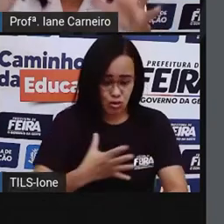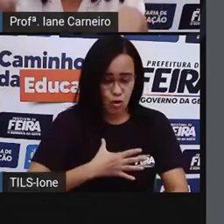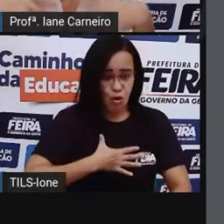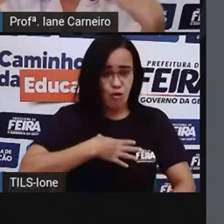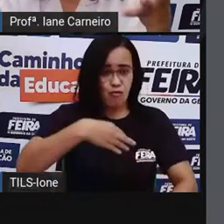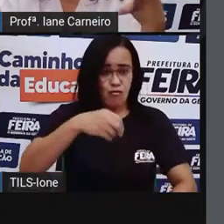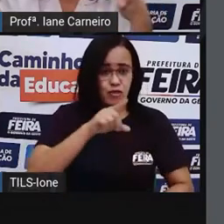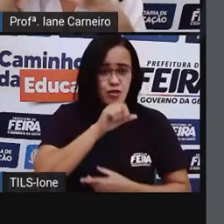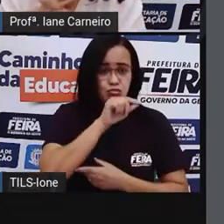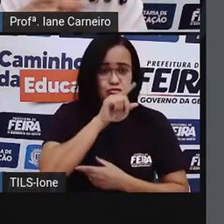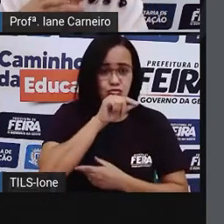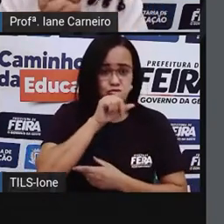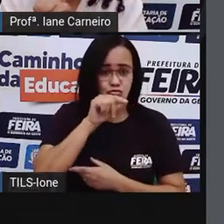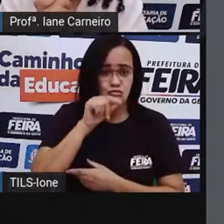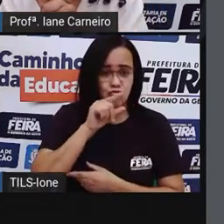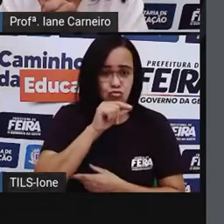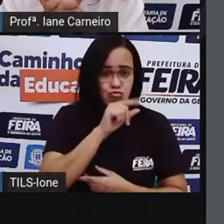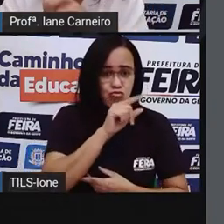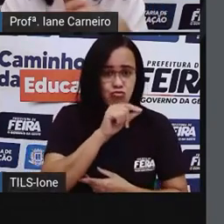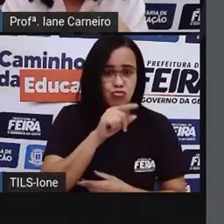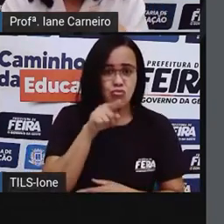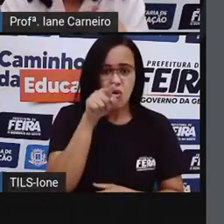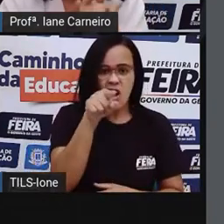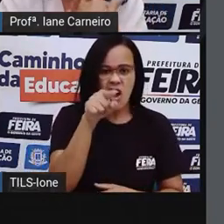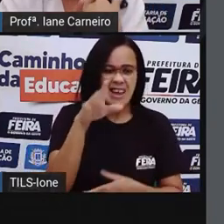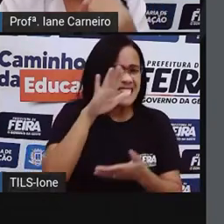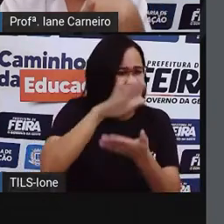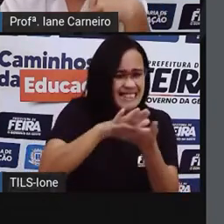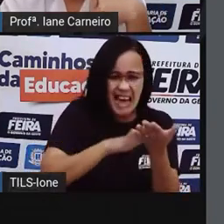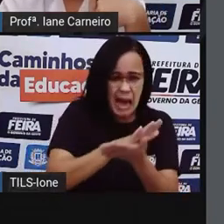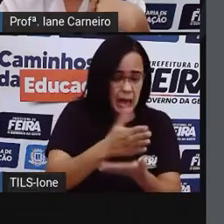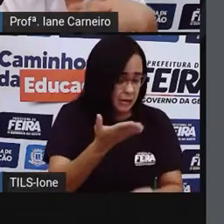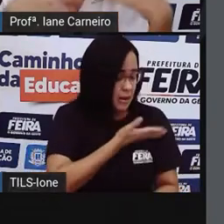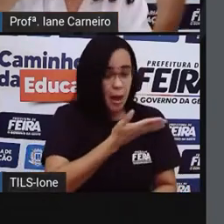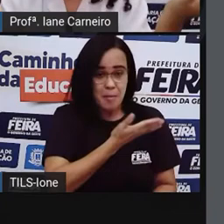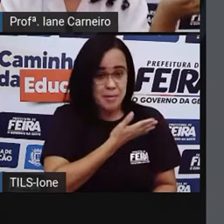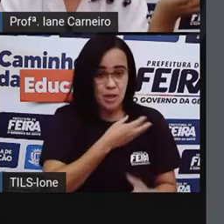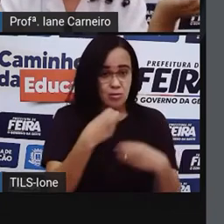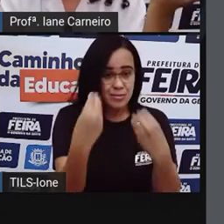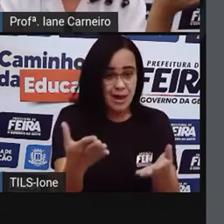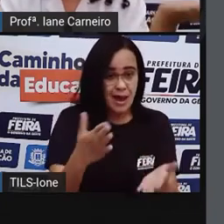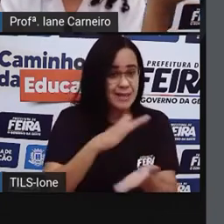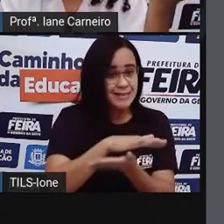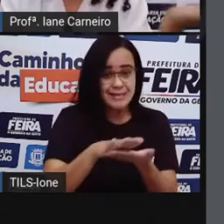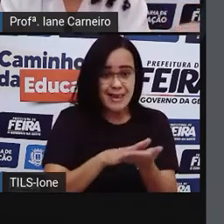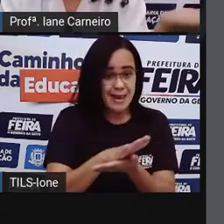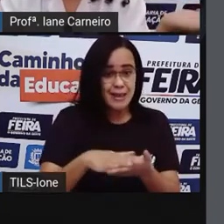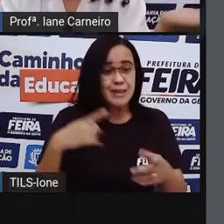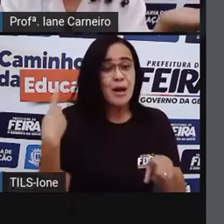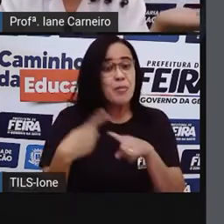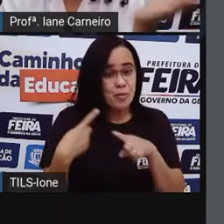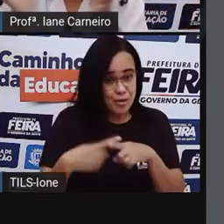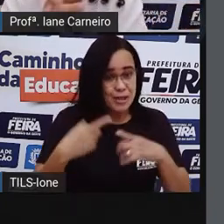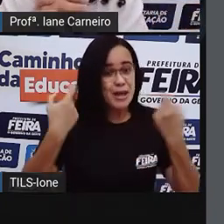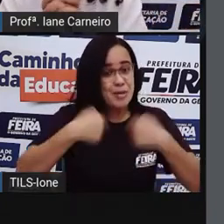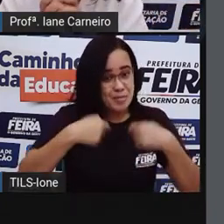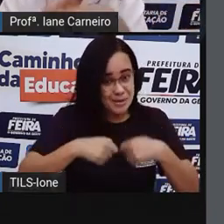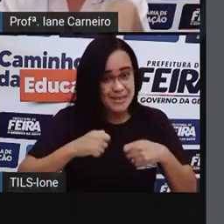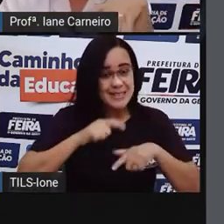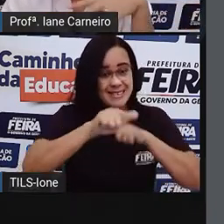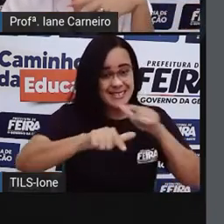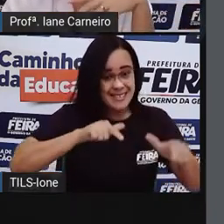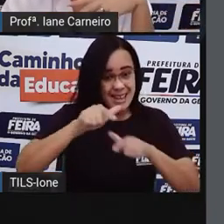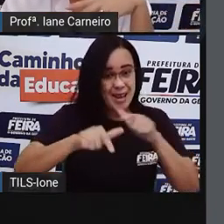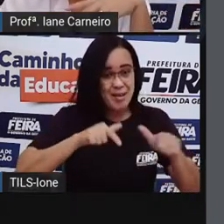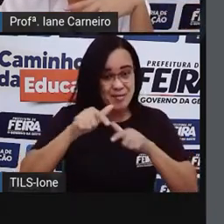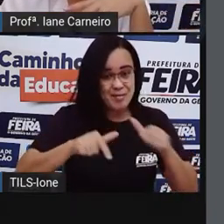gato e o cão aprenderam que sem trabalho e cooperação não se enganha um tiquião. Gostaram